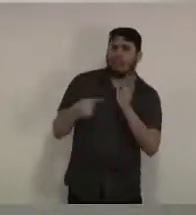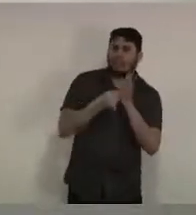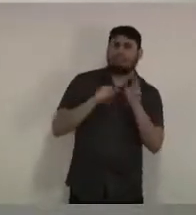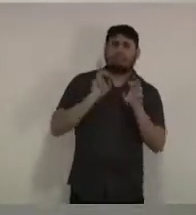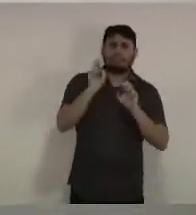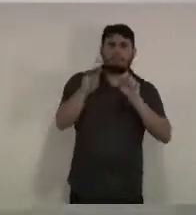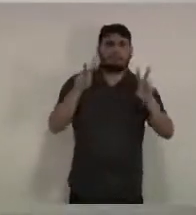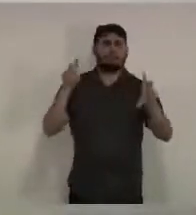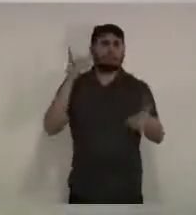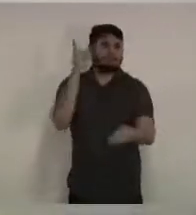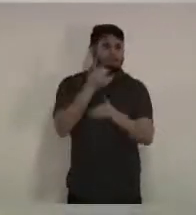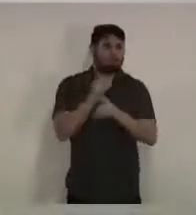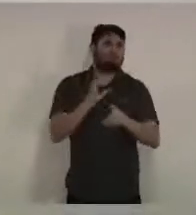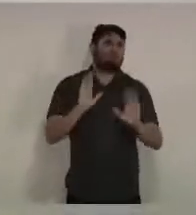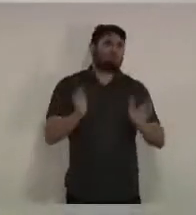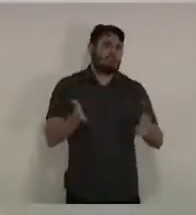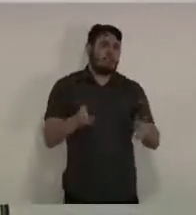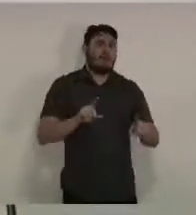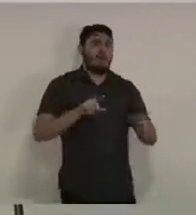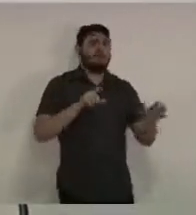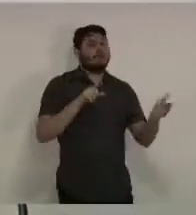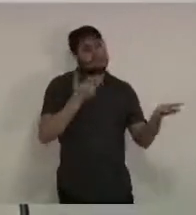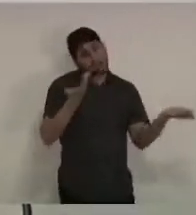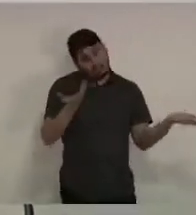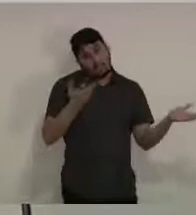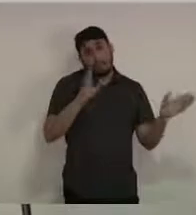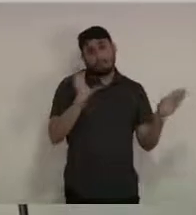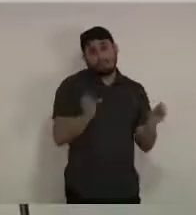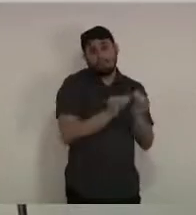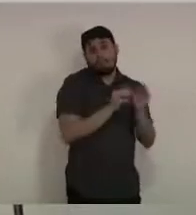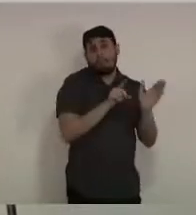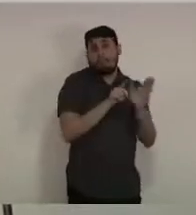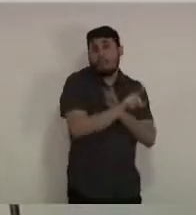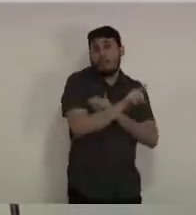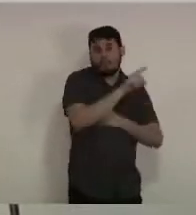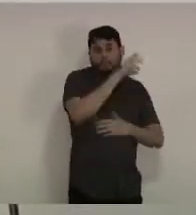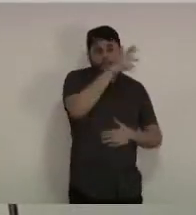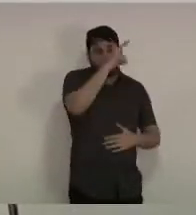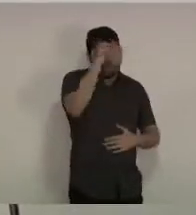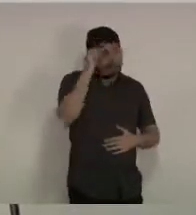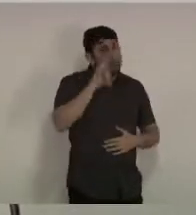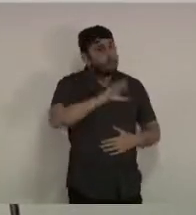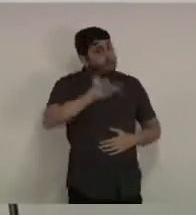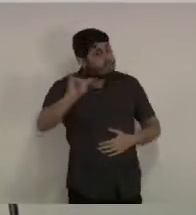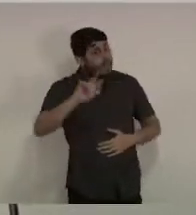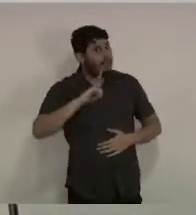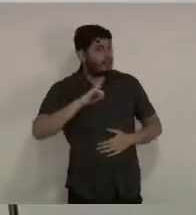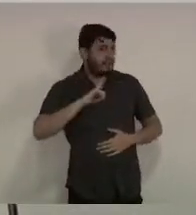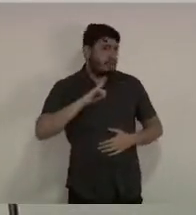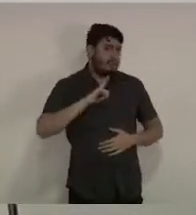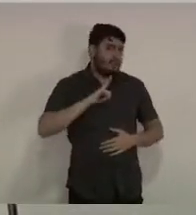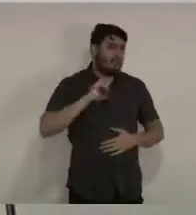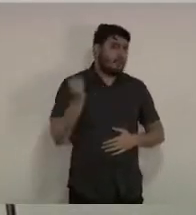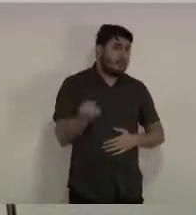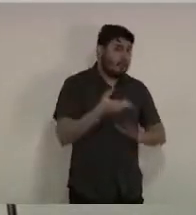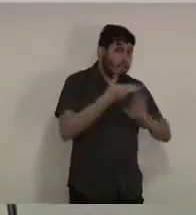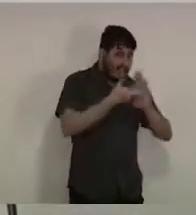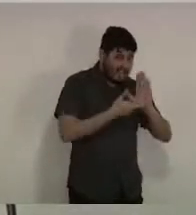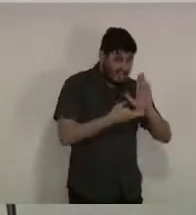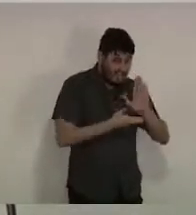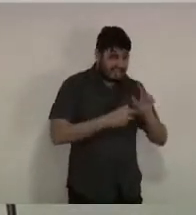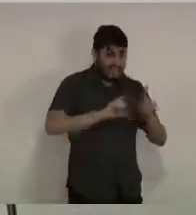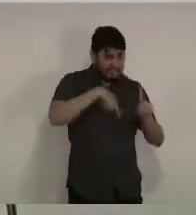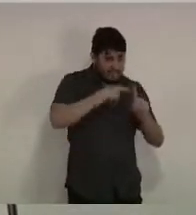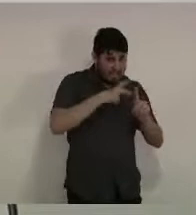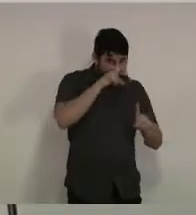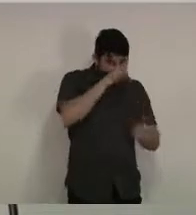para coibir tudo isso e qual a possibilidade de medidas de restrição mais rígidas como em Recife e em quatro cidades da